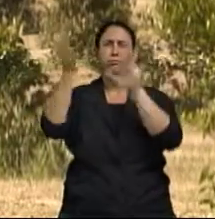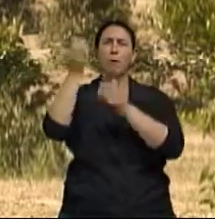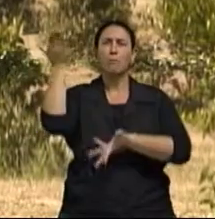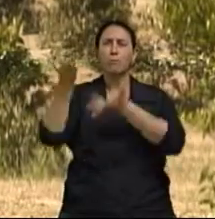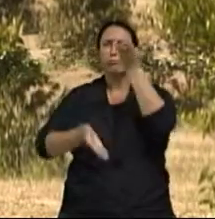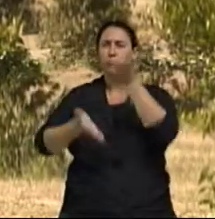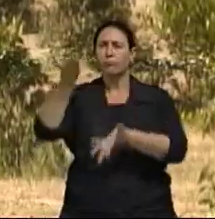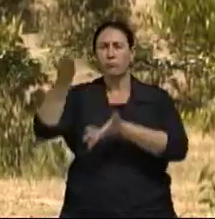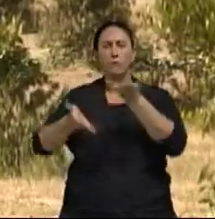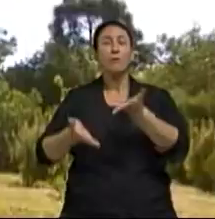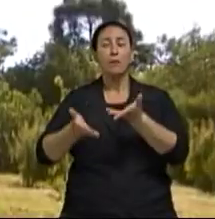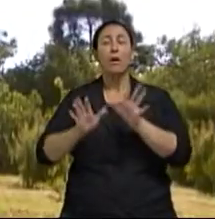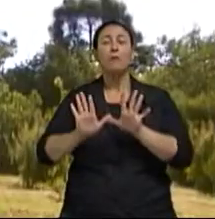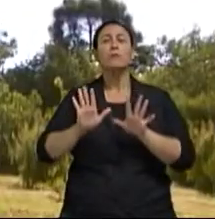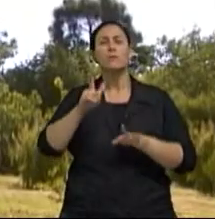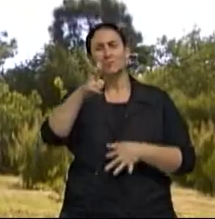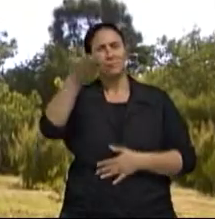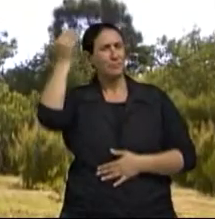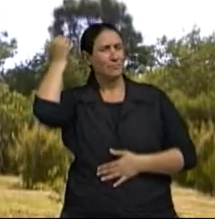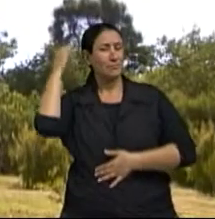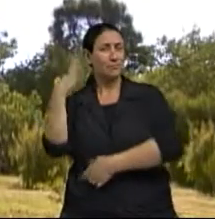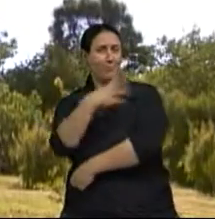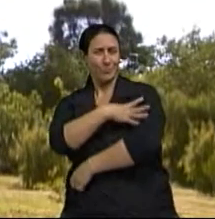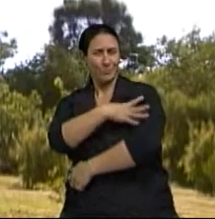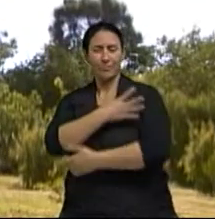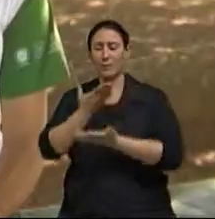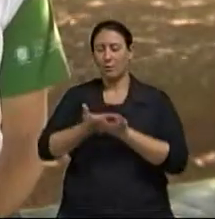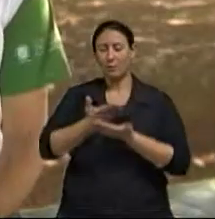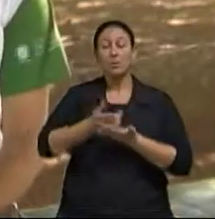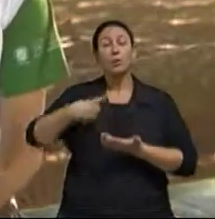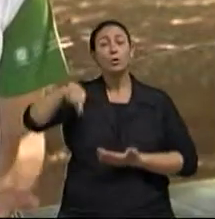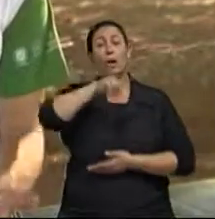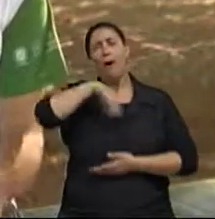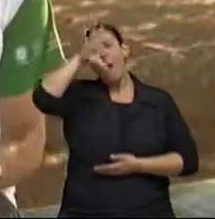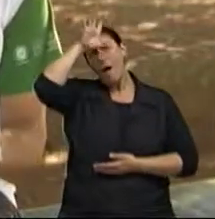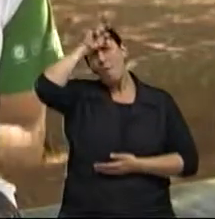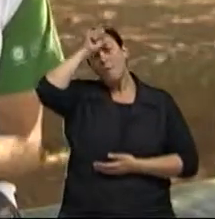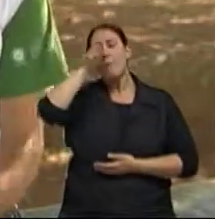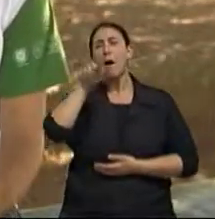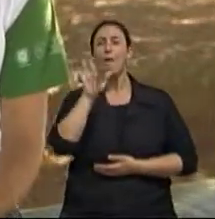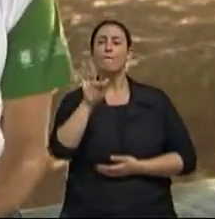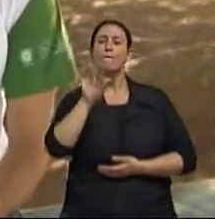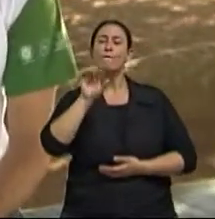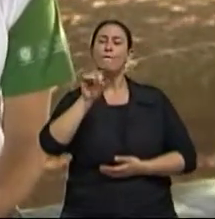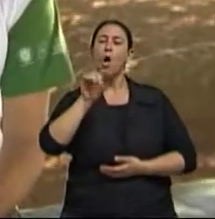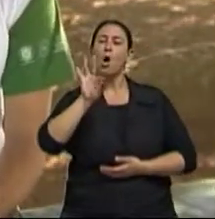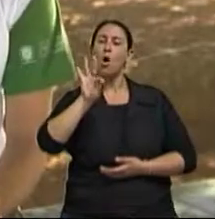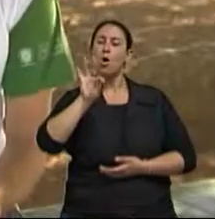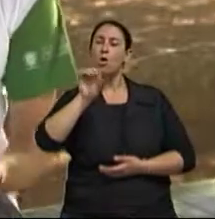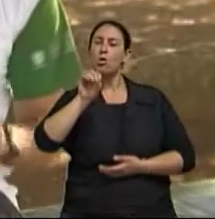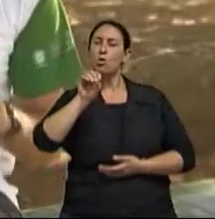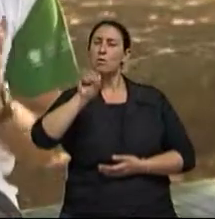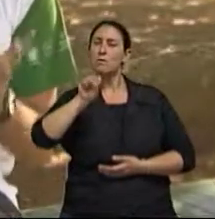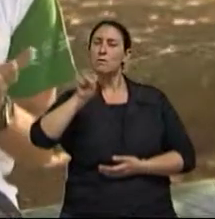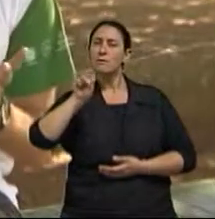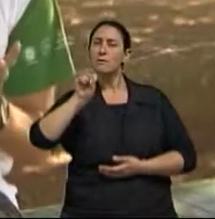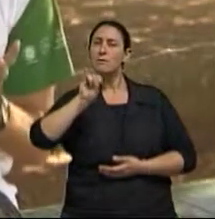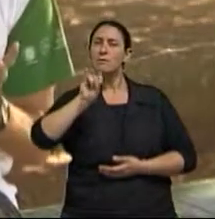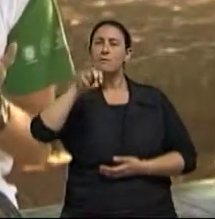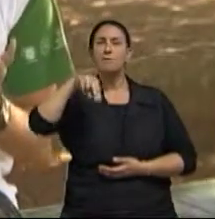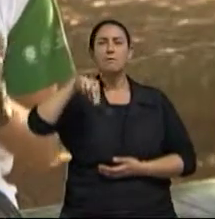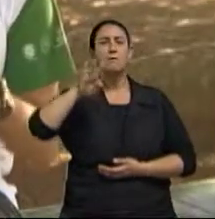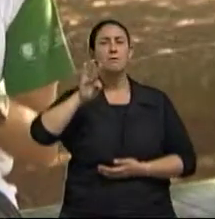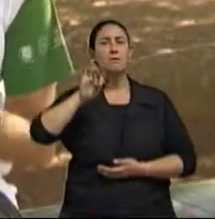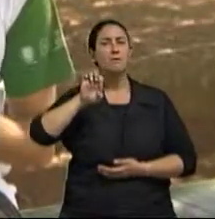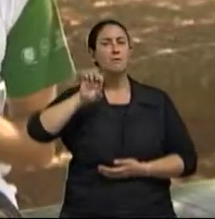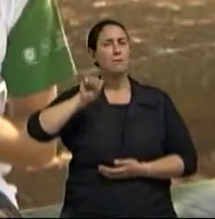quando a gente estudava no colégio Lá na quarta série, a gente aprendeu sobre a fotossíntese Como é que funciona? Por exemplo, essa árvore que está atrás de nós Essa árvore que